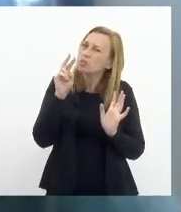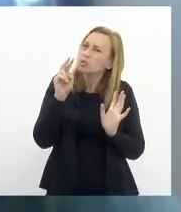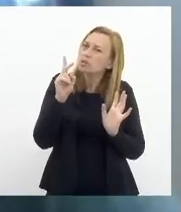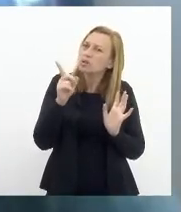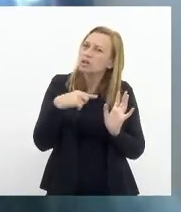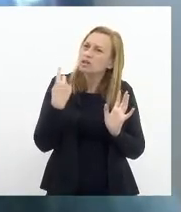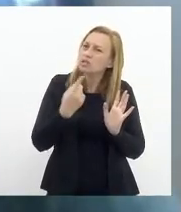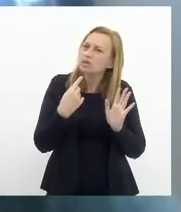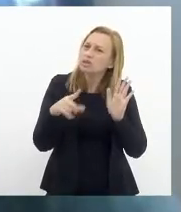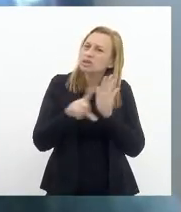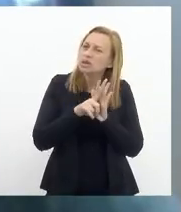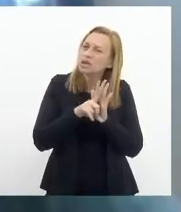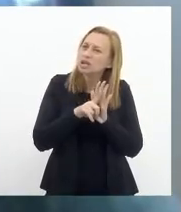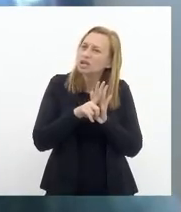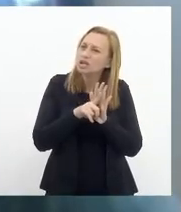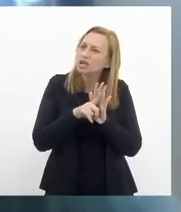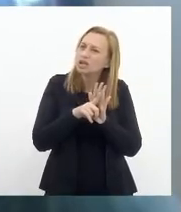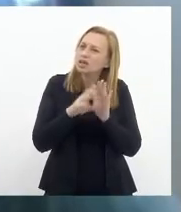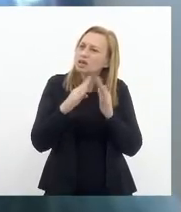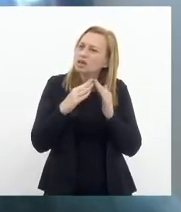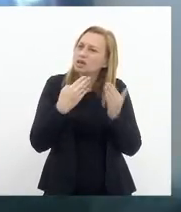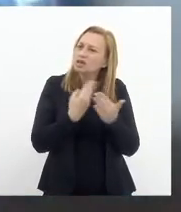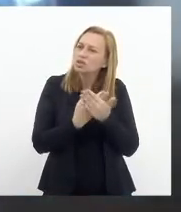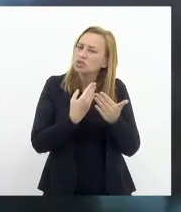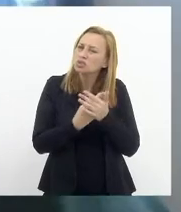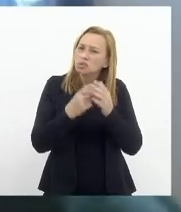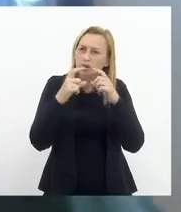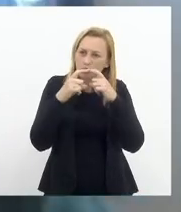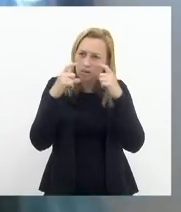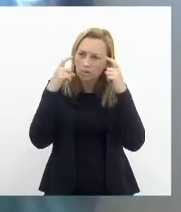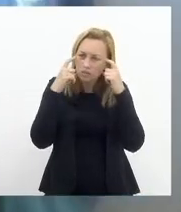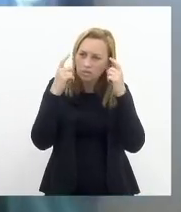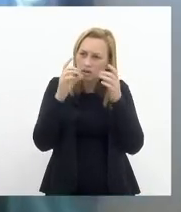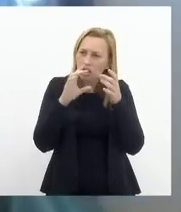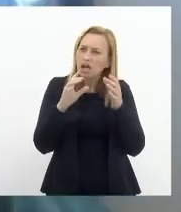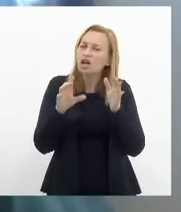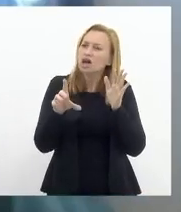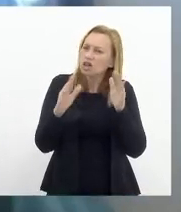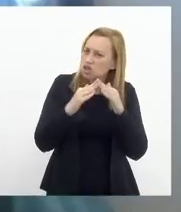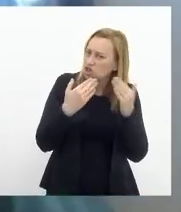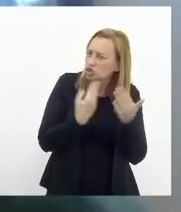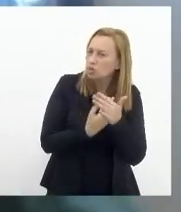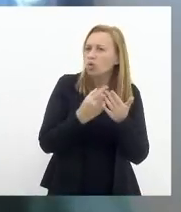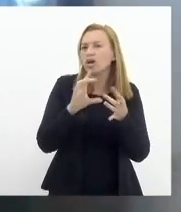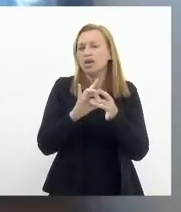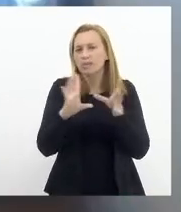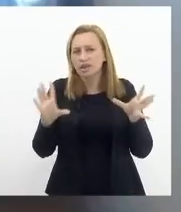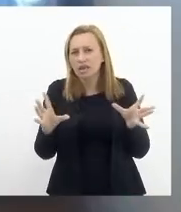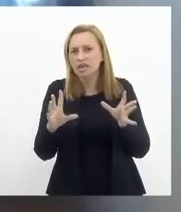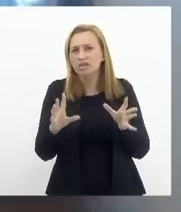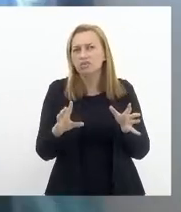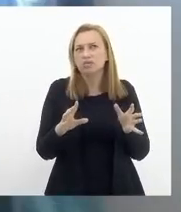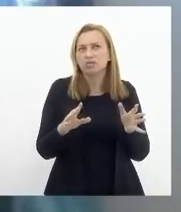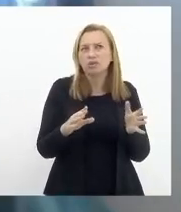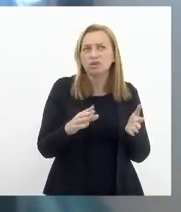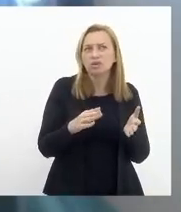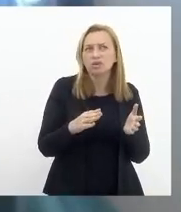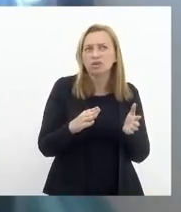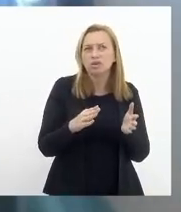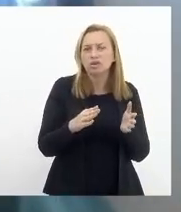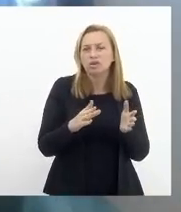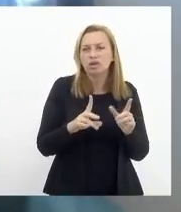nossa lei de coautoria escola sem mordaça que a escola com liberdade que foi sancionada que está em vigor